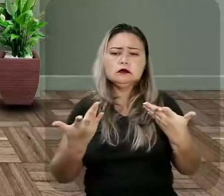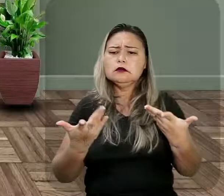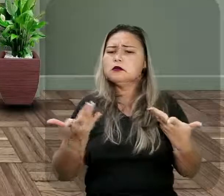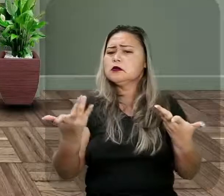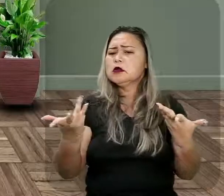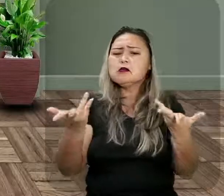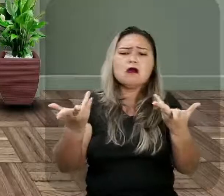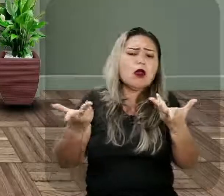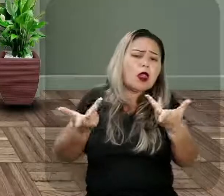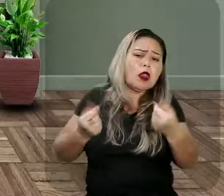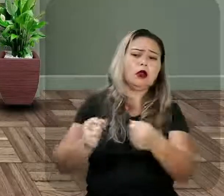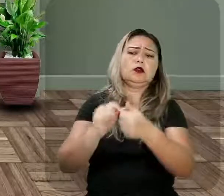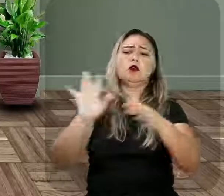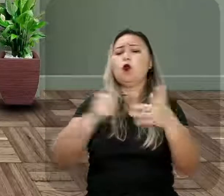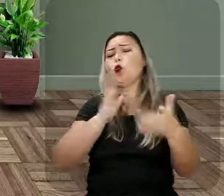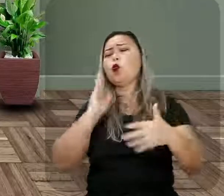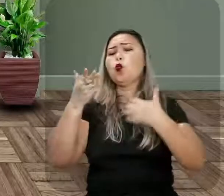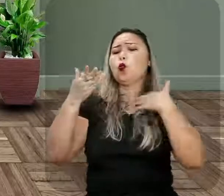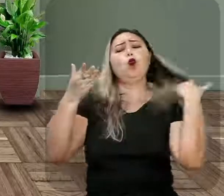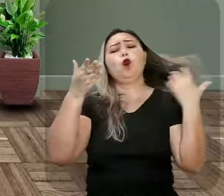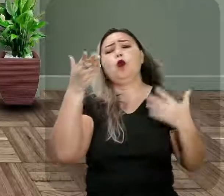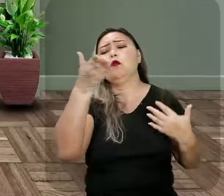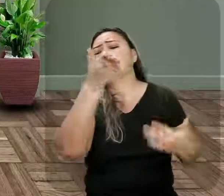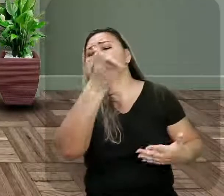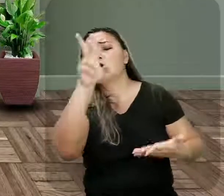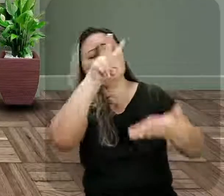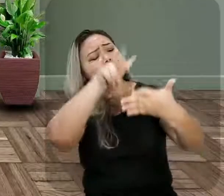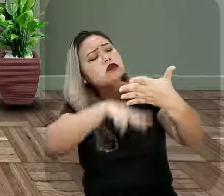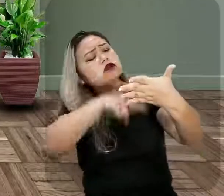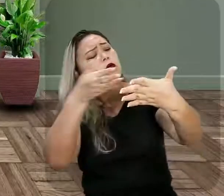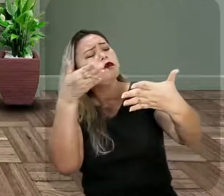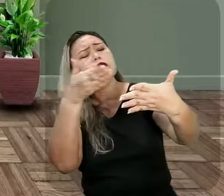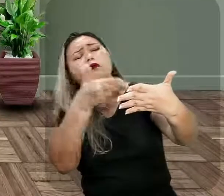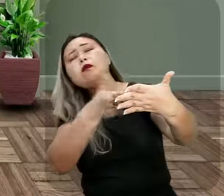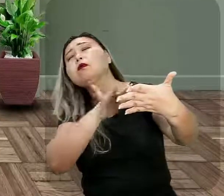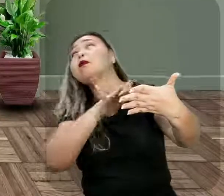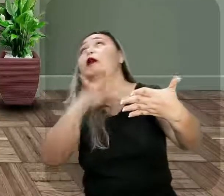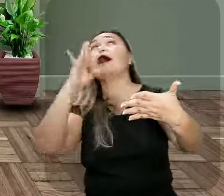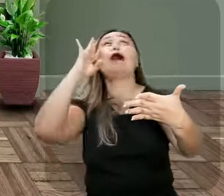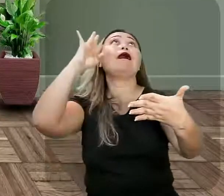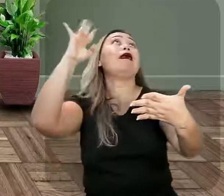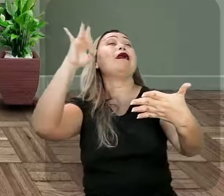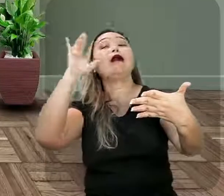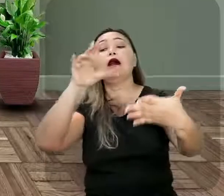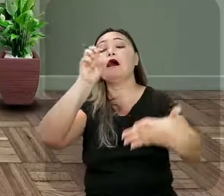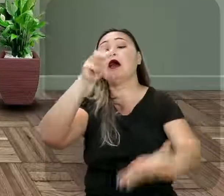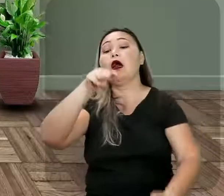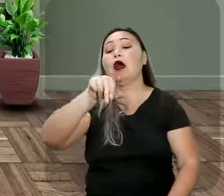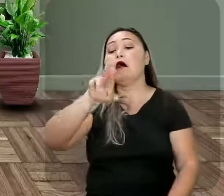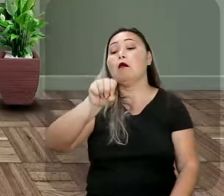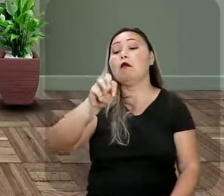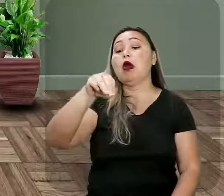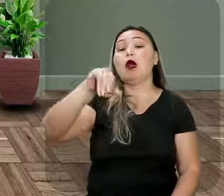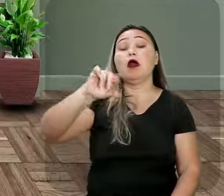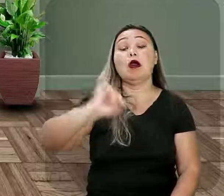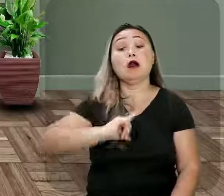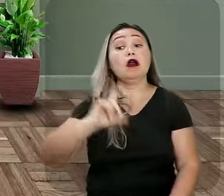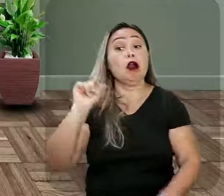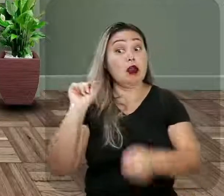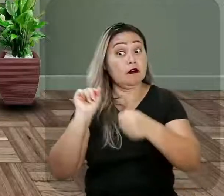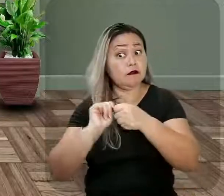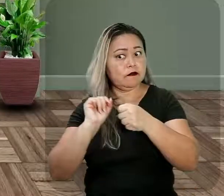é fantástico. Você vai viajar na leitura de Macunaíma. Olha, Macunaíma faz coisas que